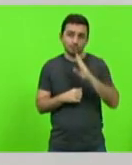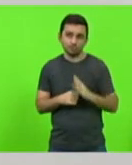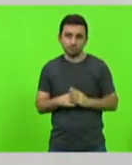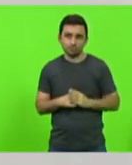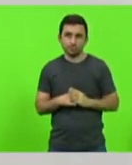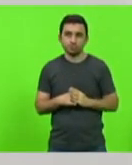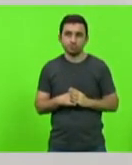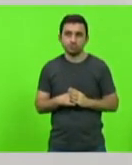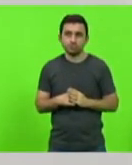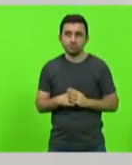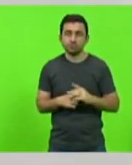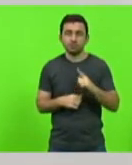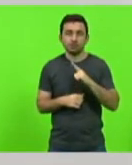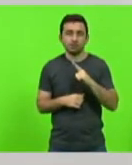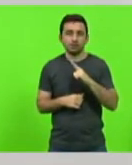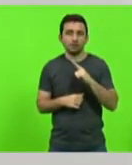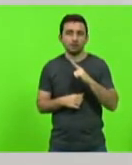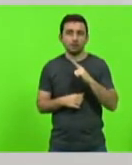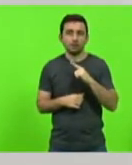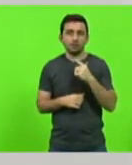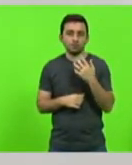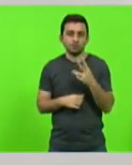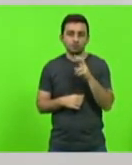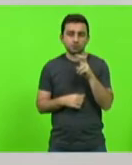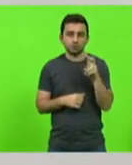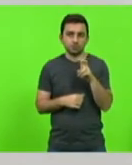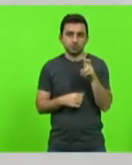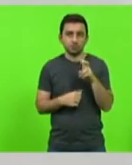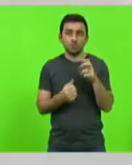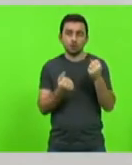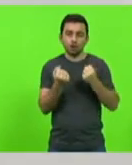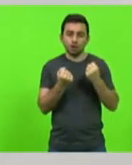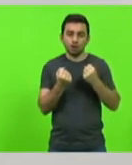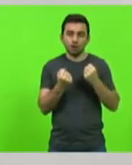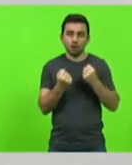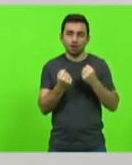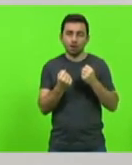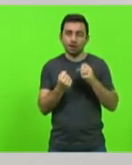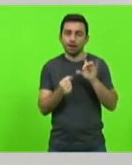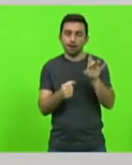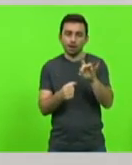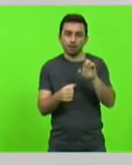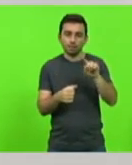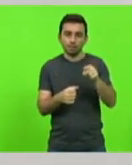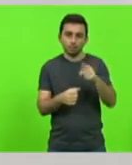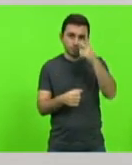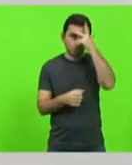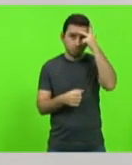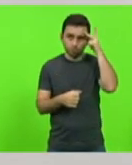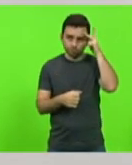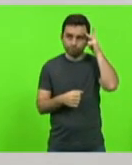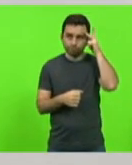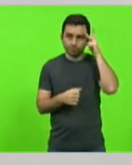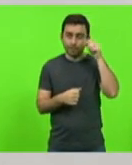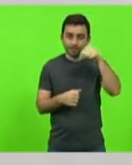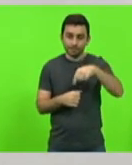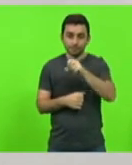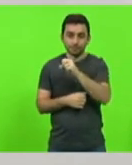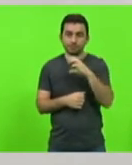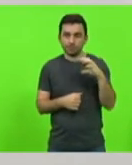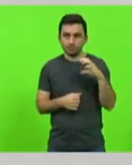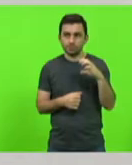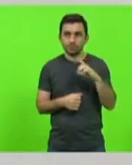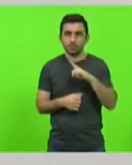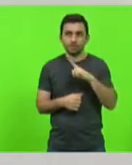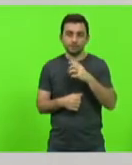são 455 veículos para cada conjunto de mil pessoas. Em Santa Catarina, nós temos um número de